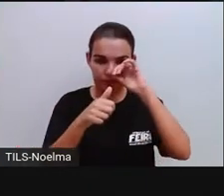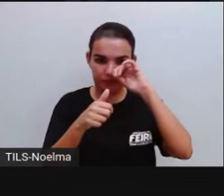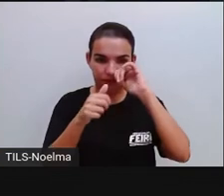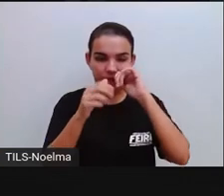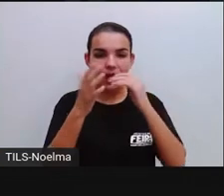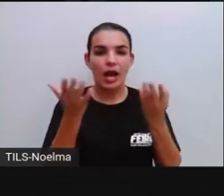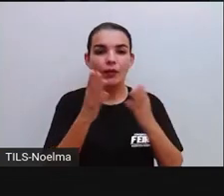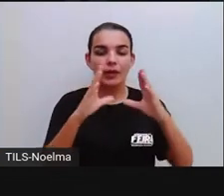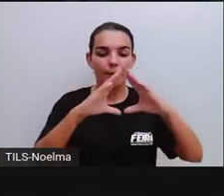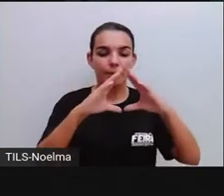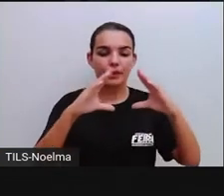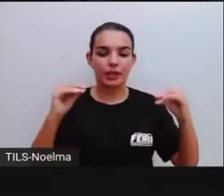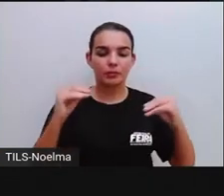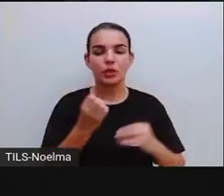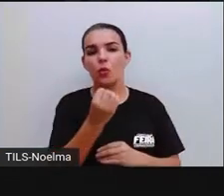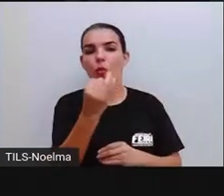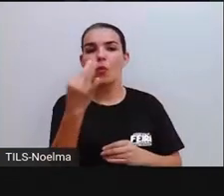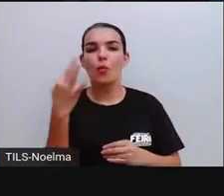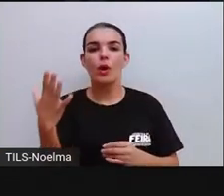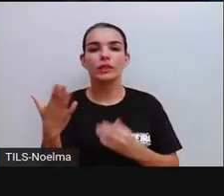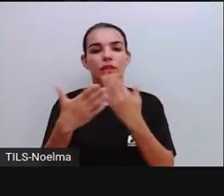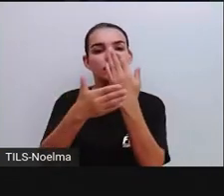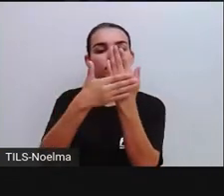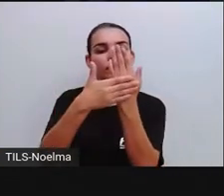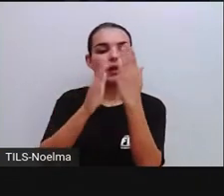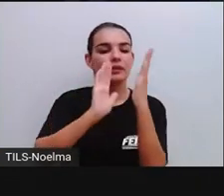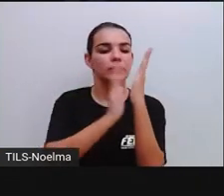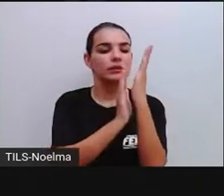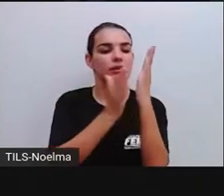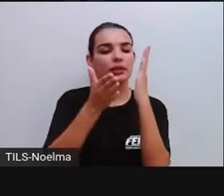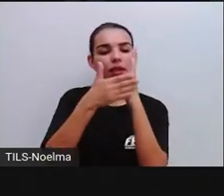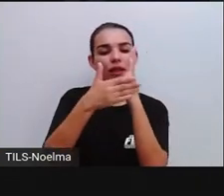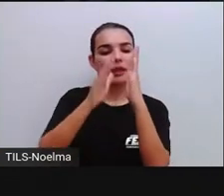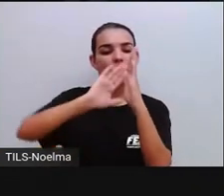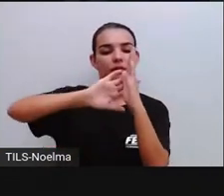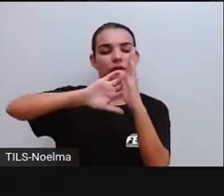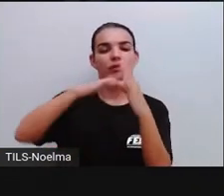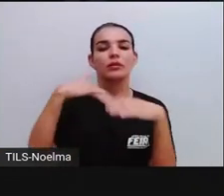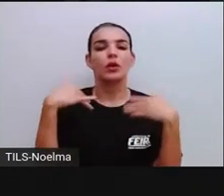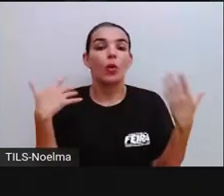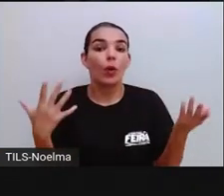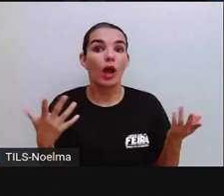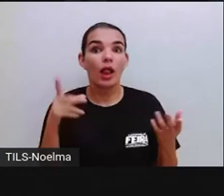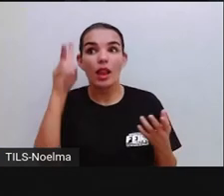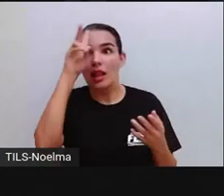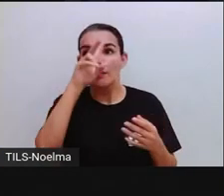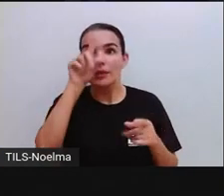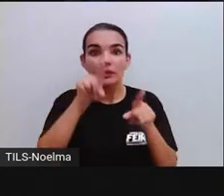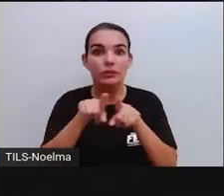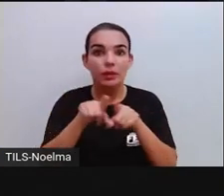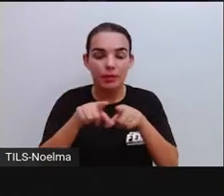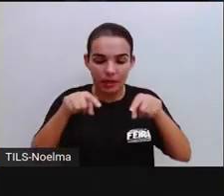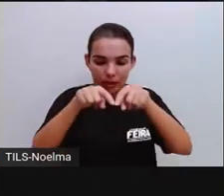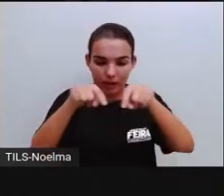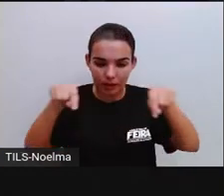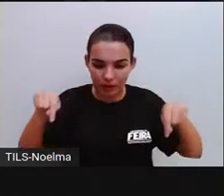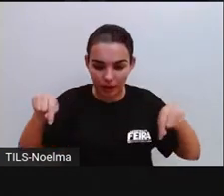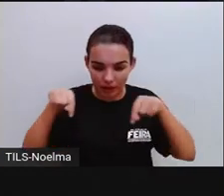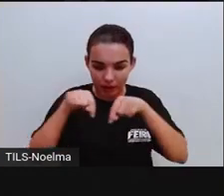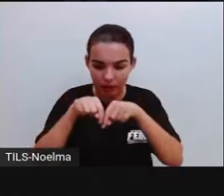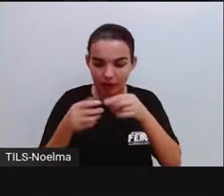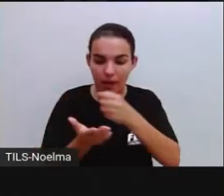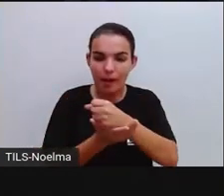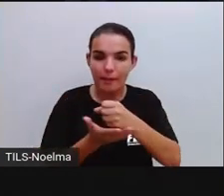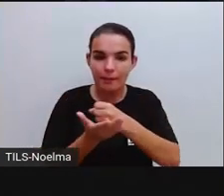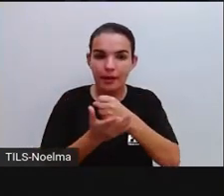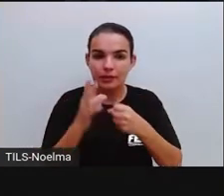quantas faces tem essa pirâmide? Lembra que a Pró falou que a pirâmide tem uma base que lembra o quadrado? É uma base quadrada. Olha